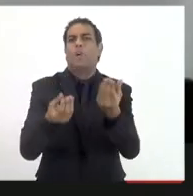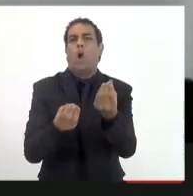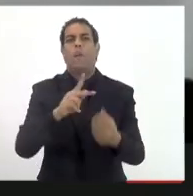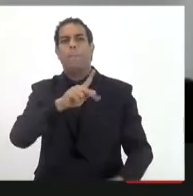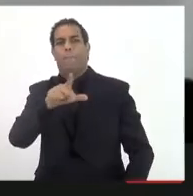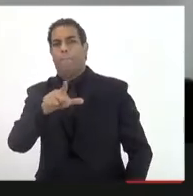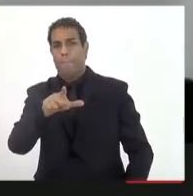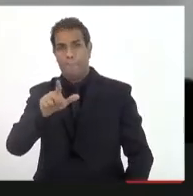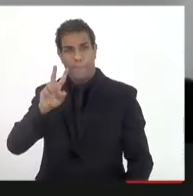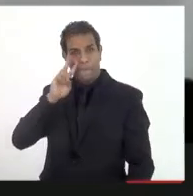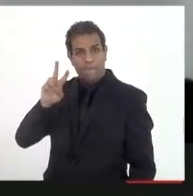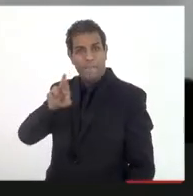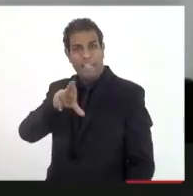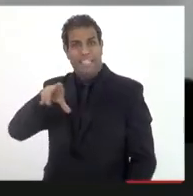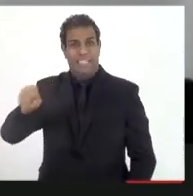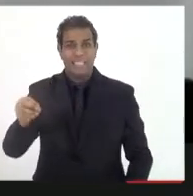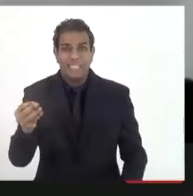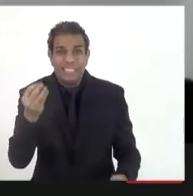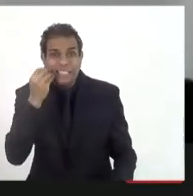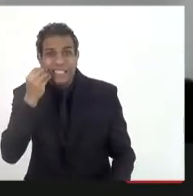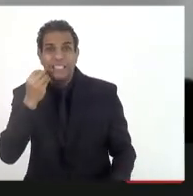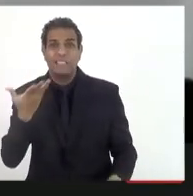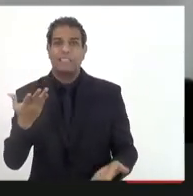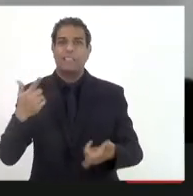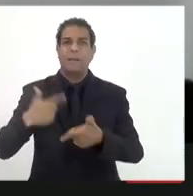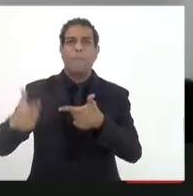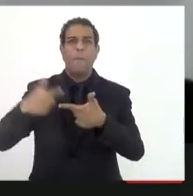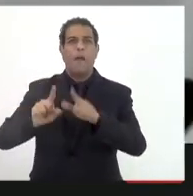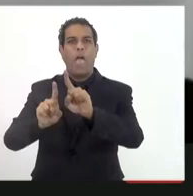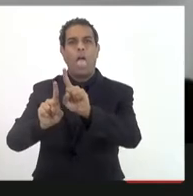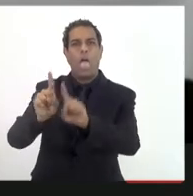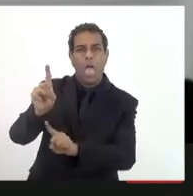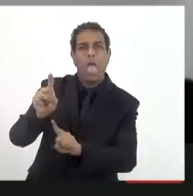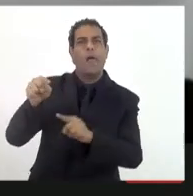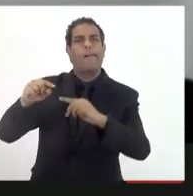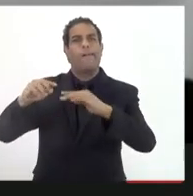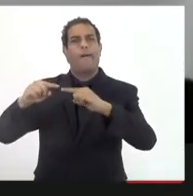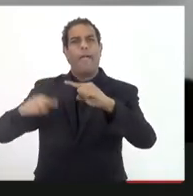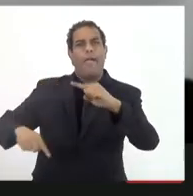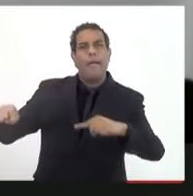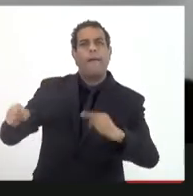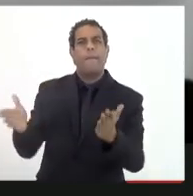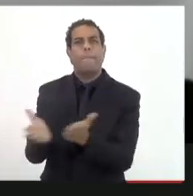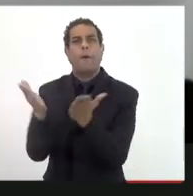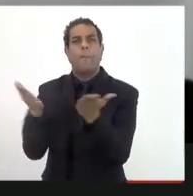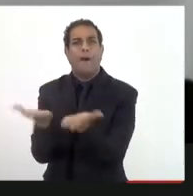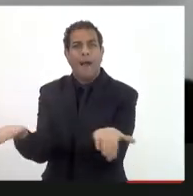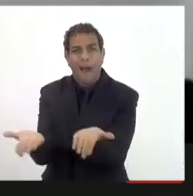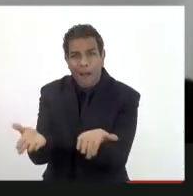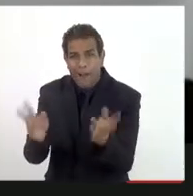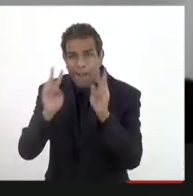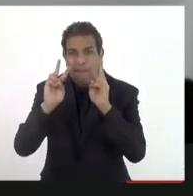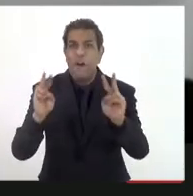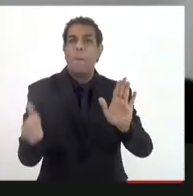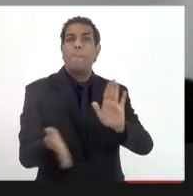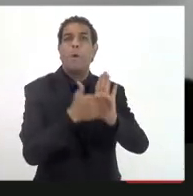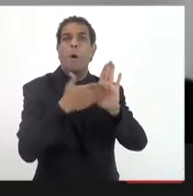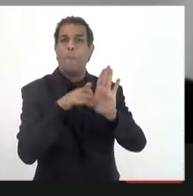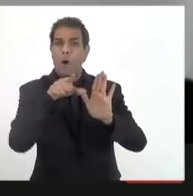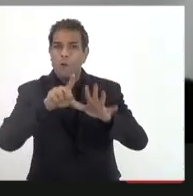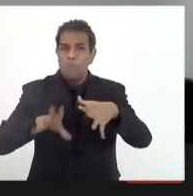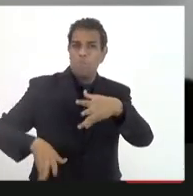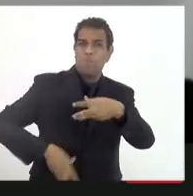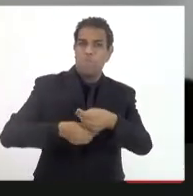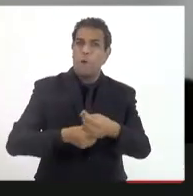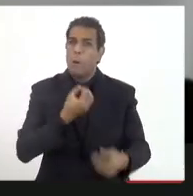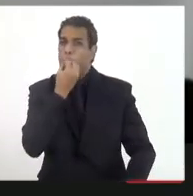com o Rio de Janeiro ostentando esses graves indicadores de desigualdade, de pobreza e de miséria. Então, eu queria propor, Mauro Osório, que